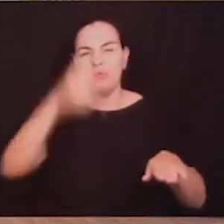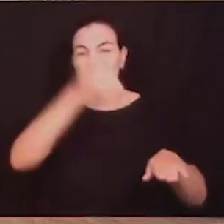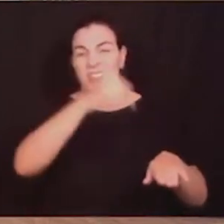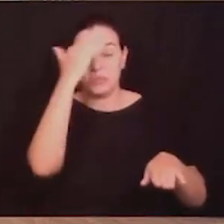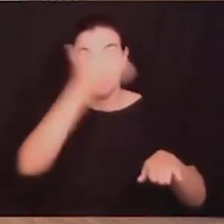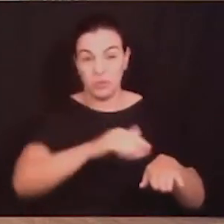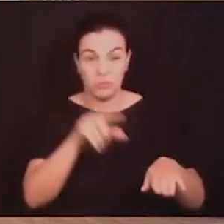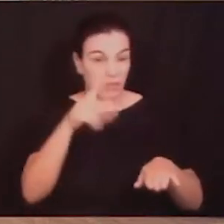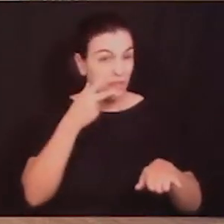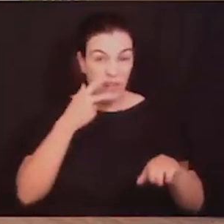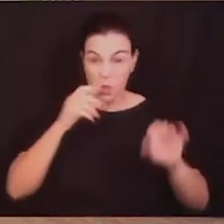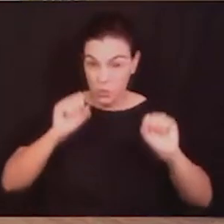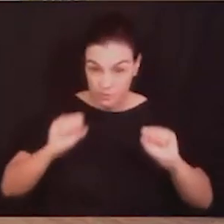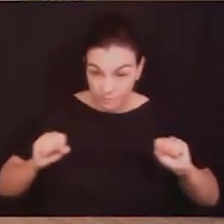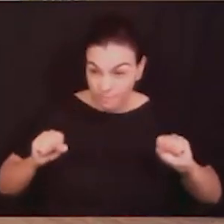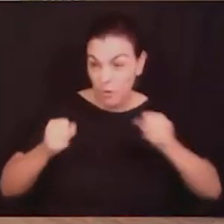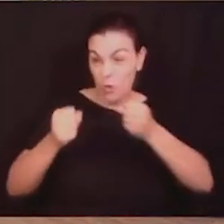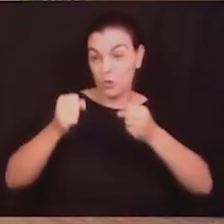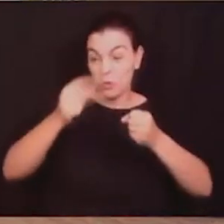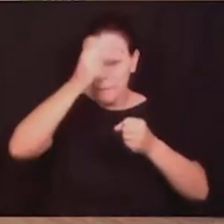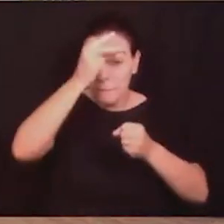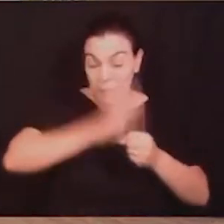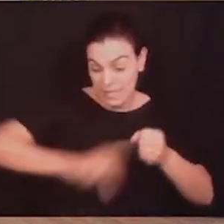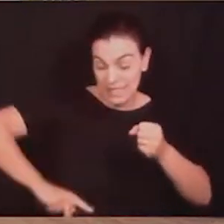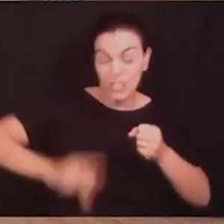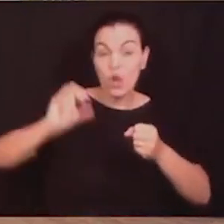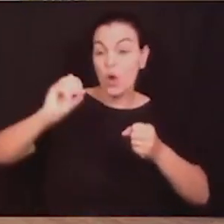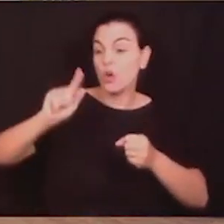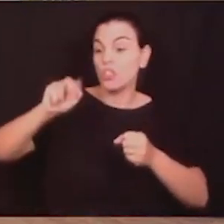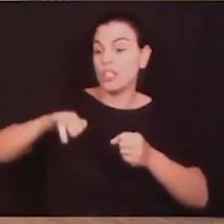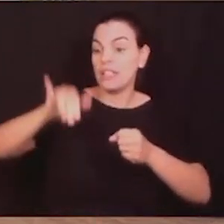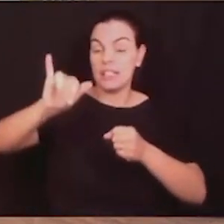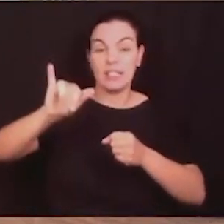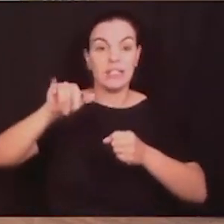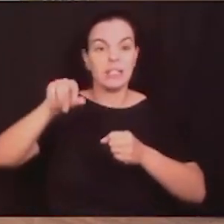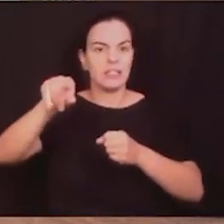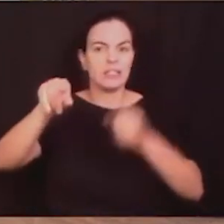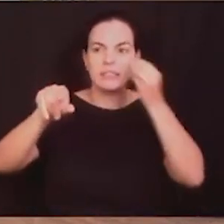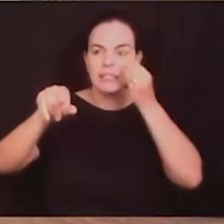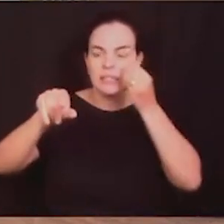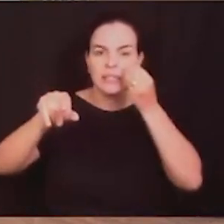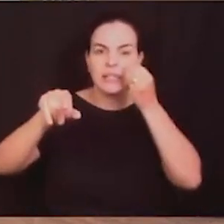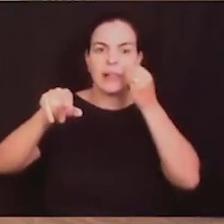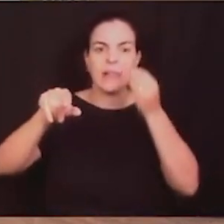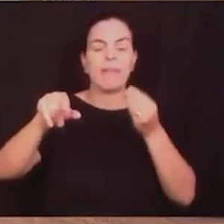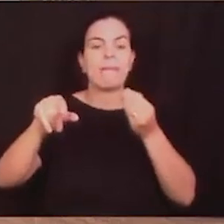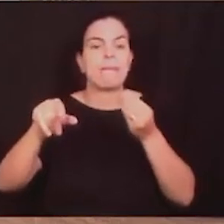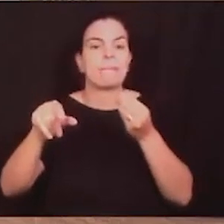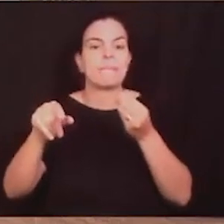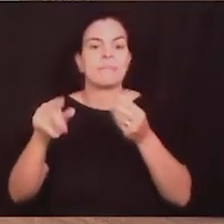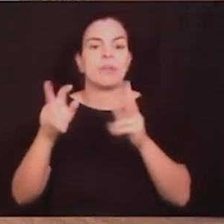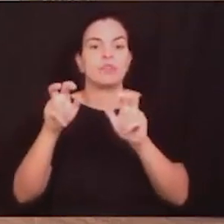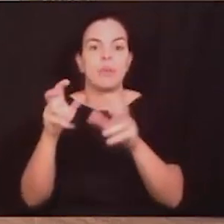do presidente Eugenie em recuperar o transporte público de Curitiba, colocar as contas, nem vou falar das contas da Urbis, como é que a